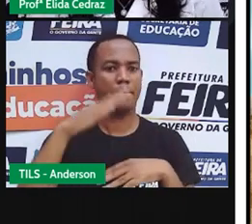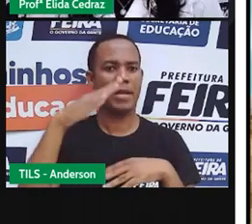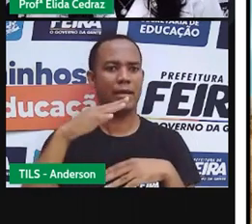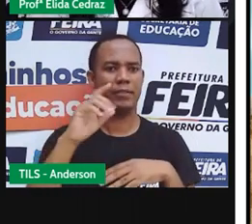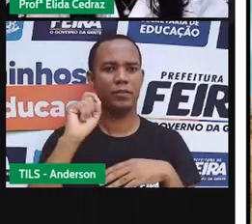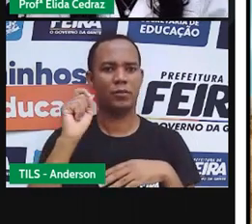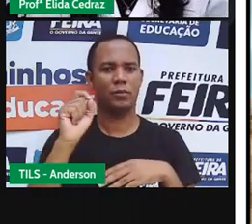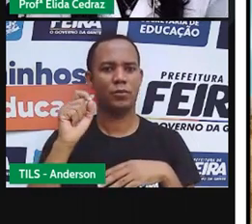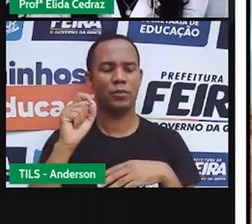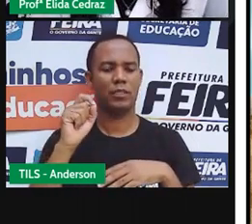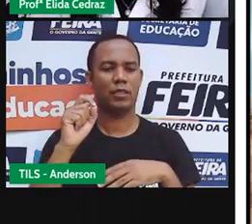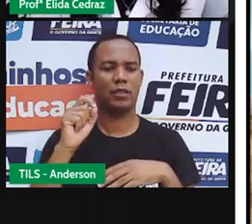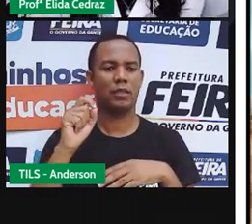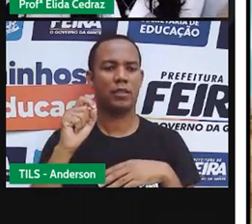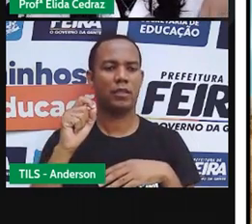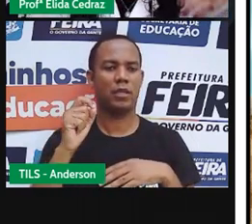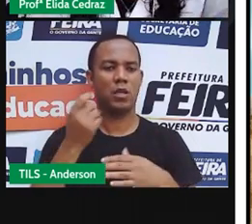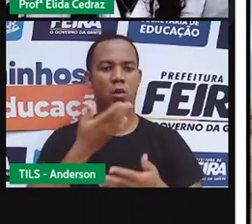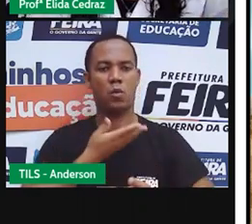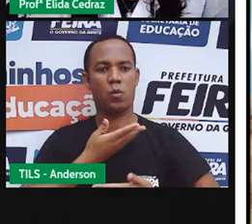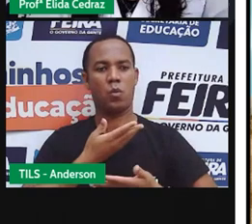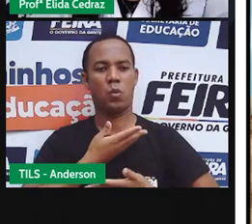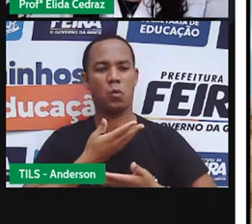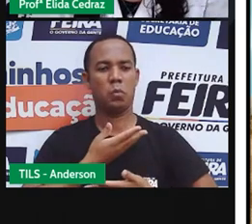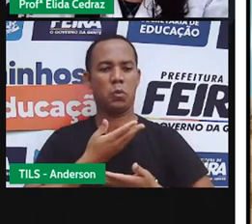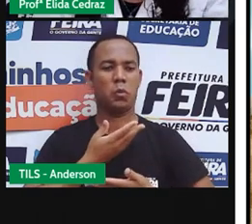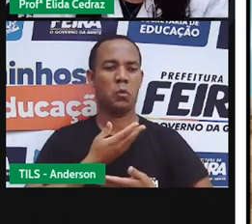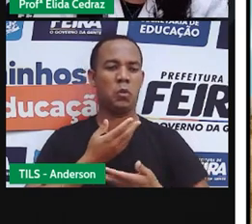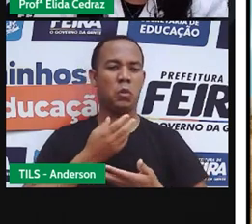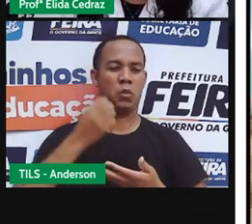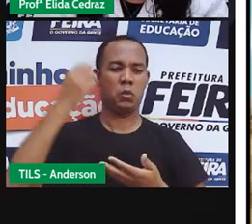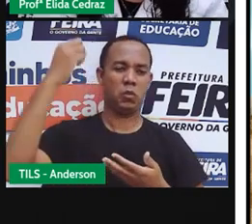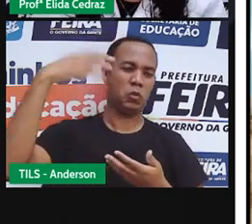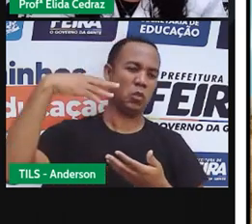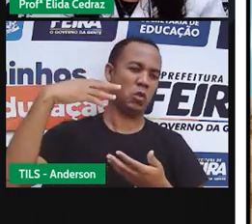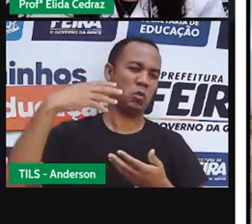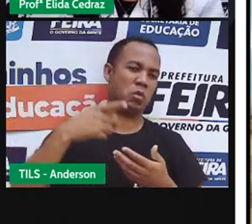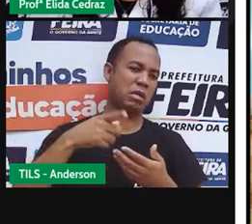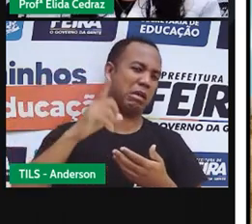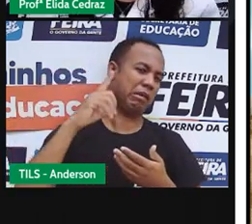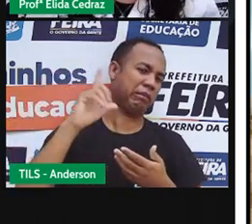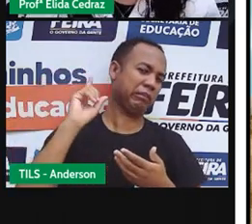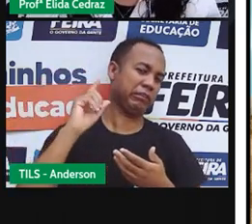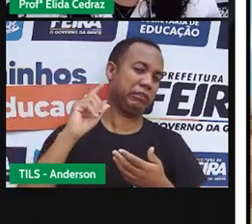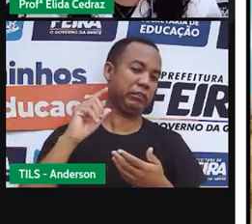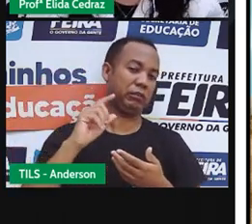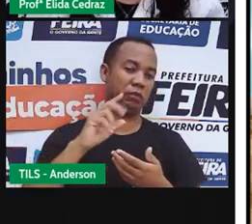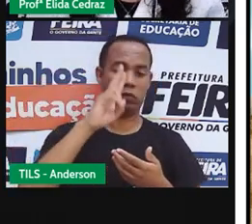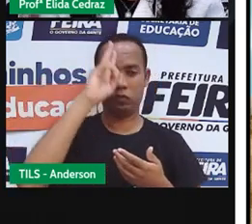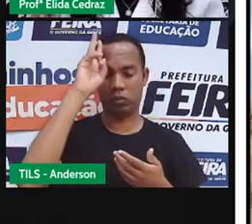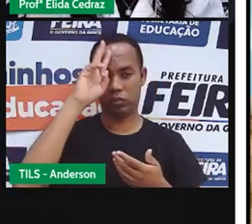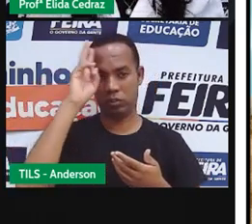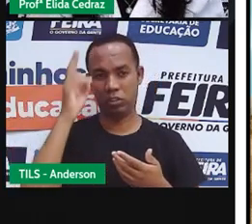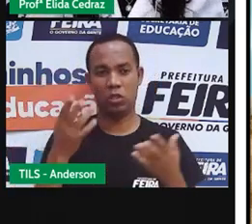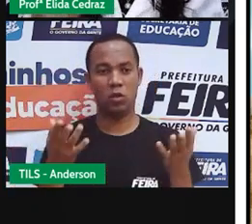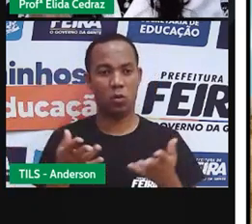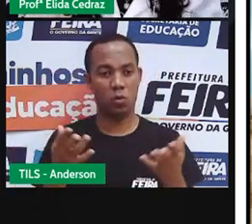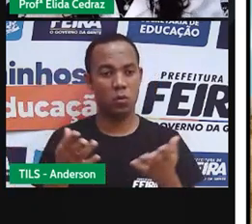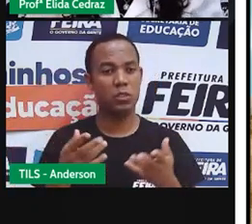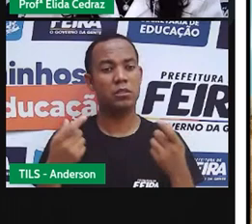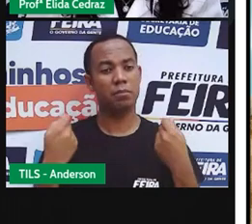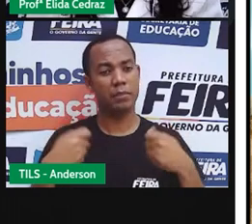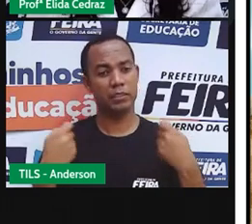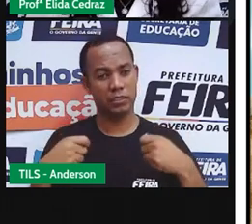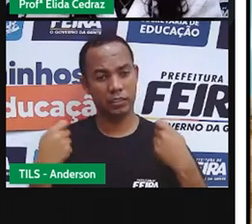radiação do que há 50 anos atrás. Então, hoje, nós realmente